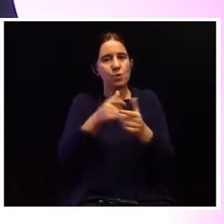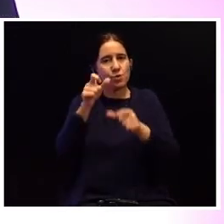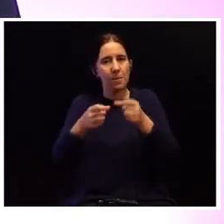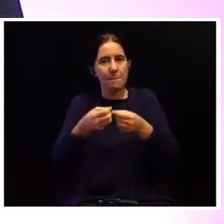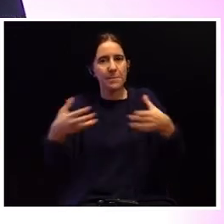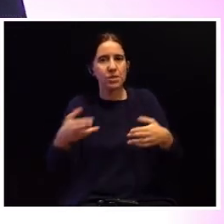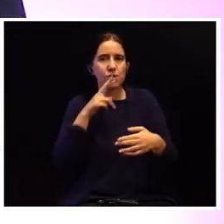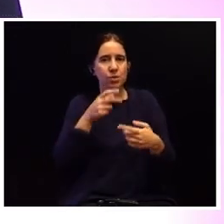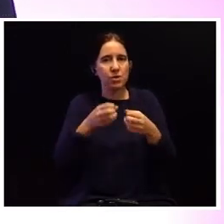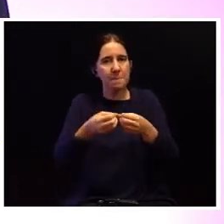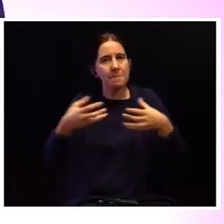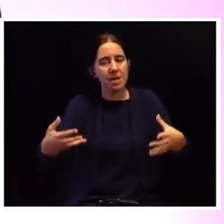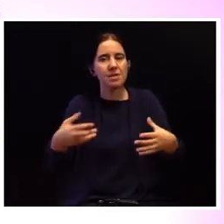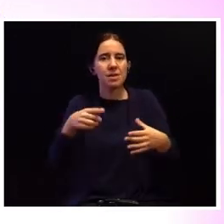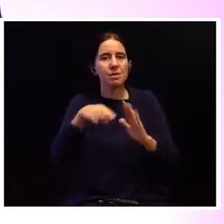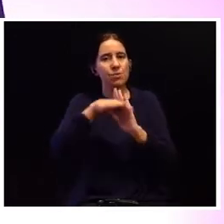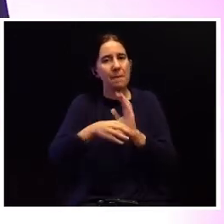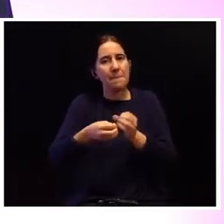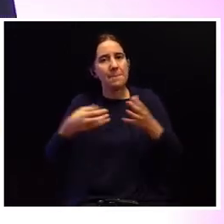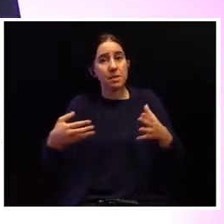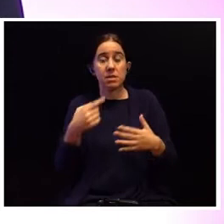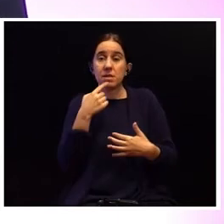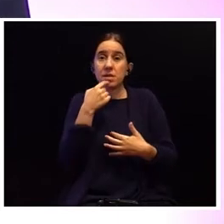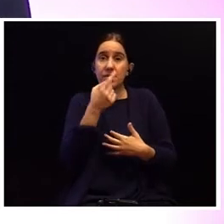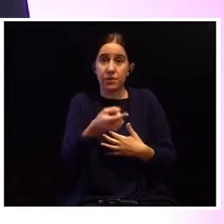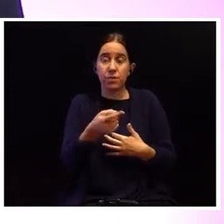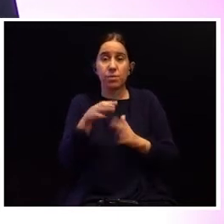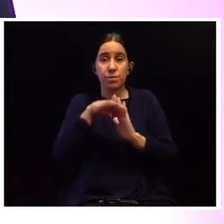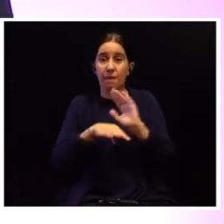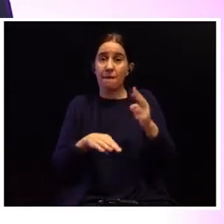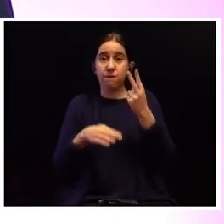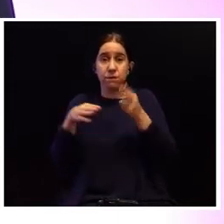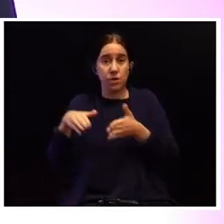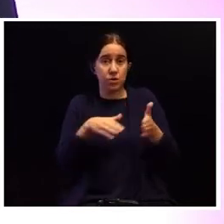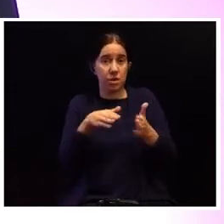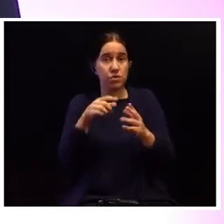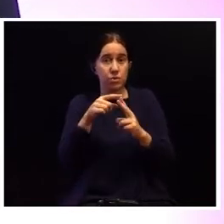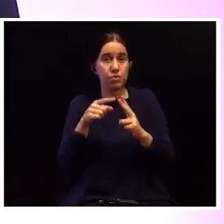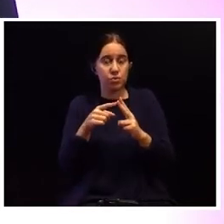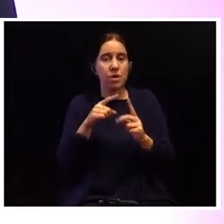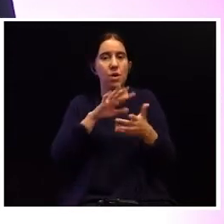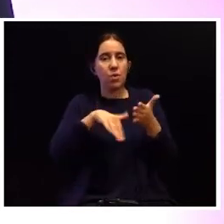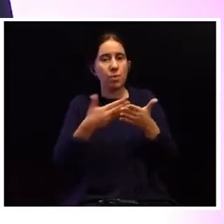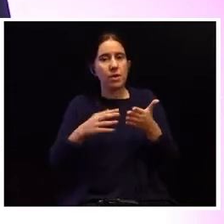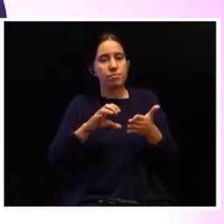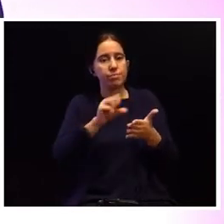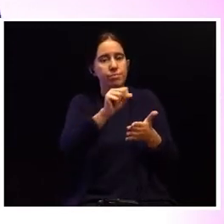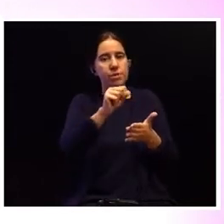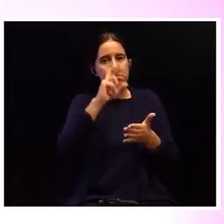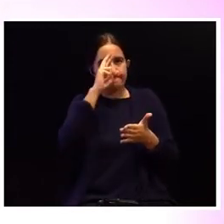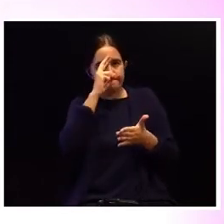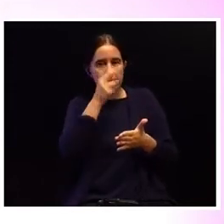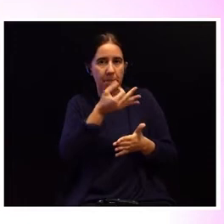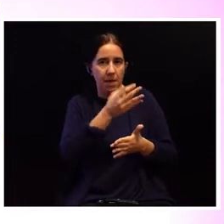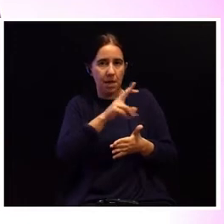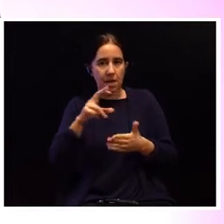mais respostas e mais programas. Refiro, dois programas estratégicos, o plano de recuperação e resiliência e a